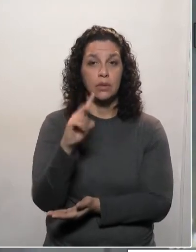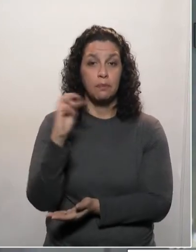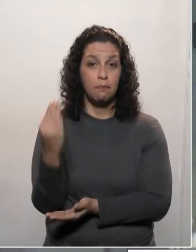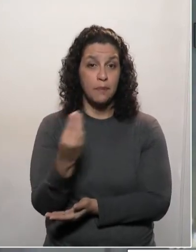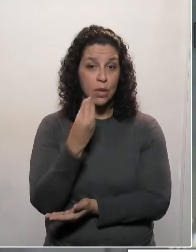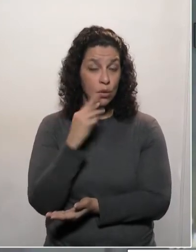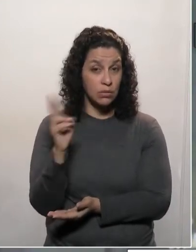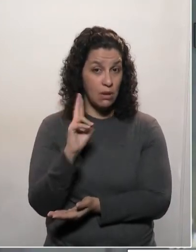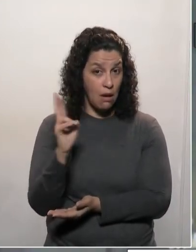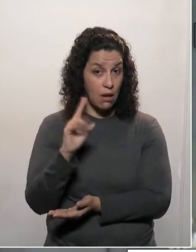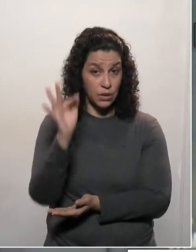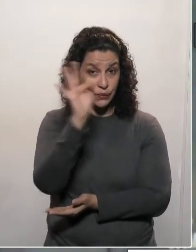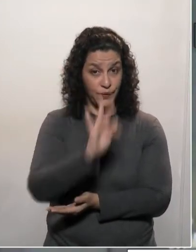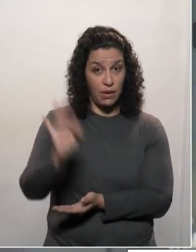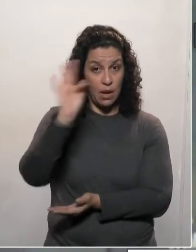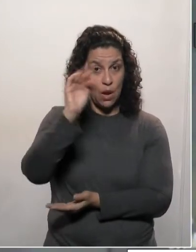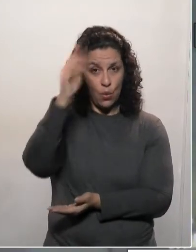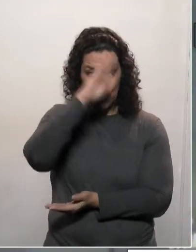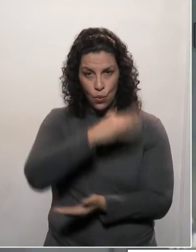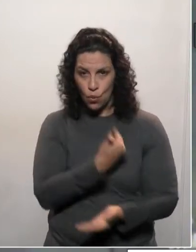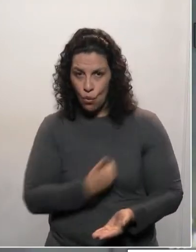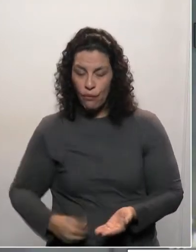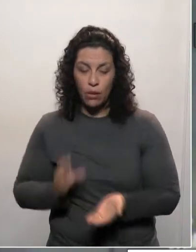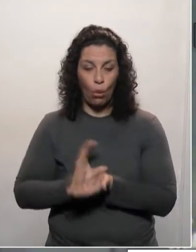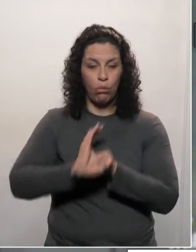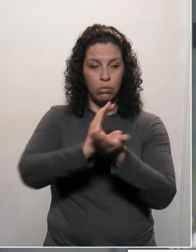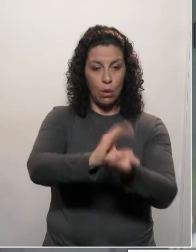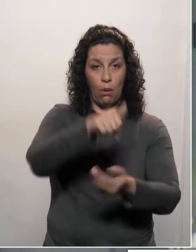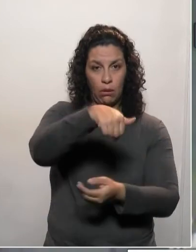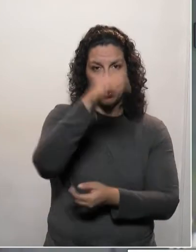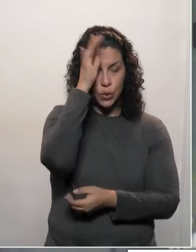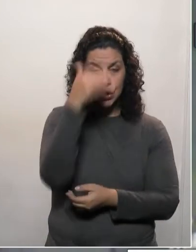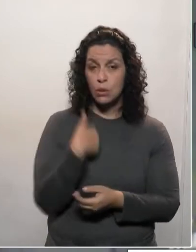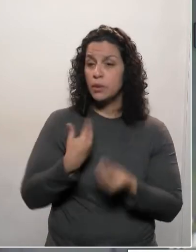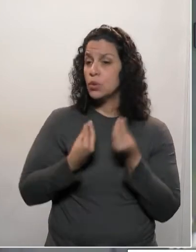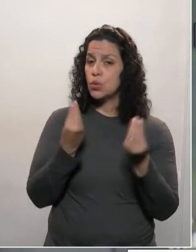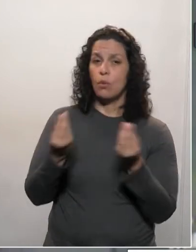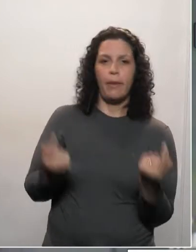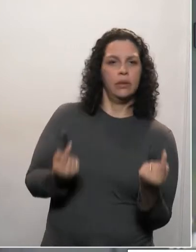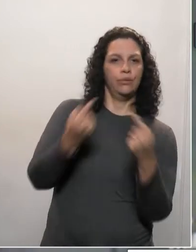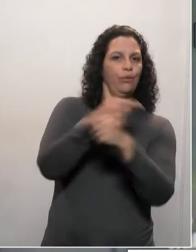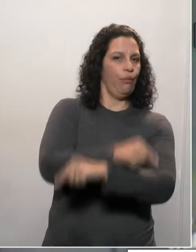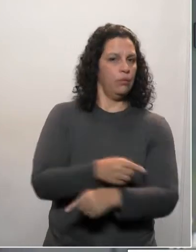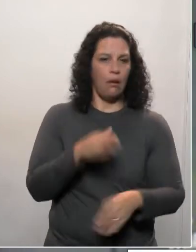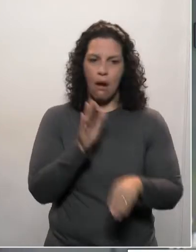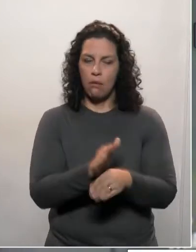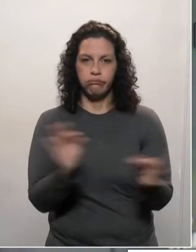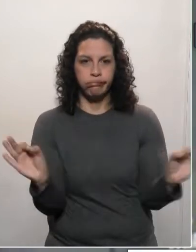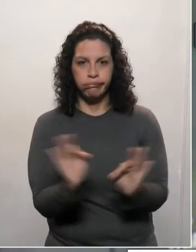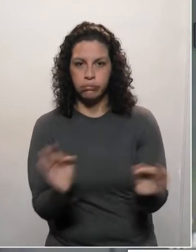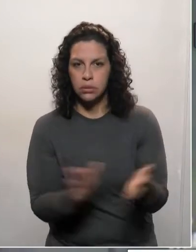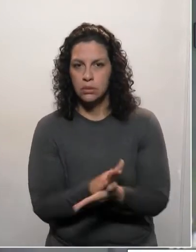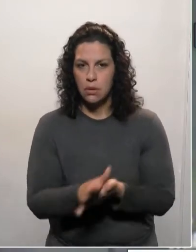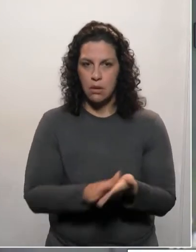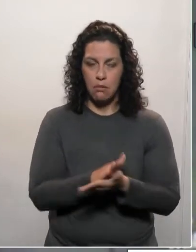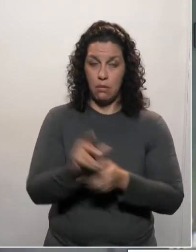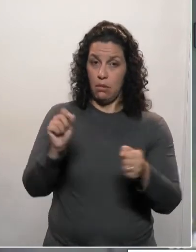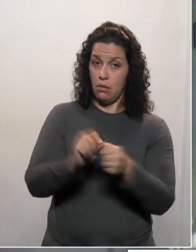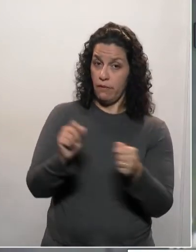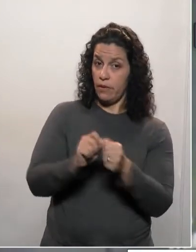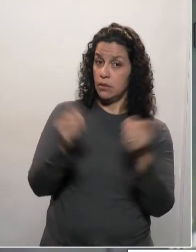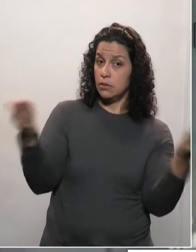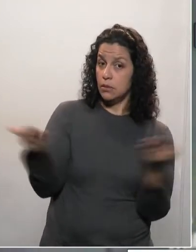combate ao coronavírus, caminha, não se sabe exatamente por quê, numa direção que é exatamente o contrário disso. Faz um